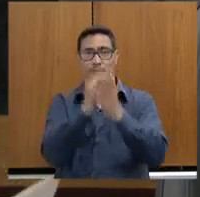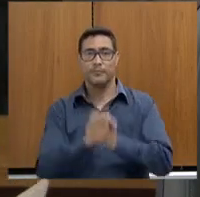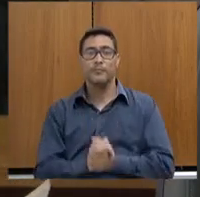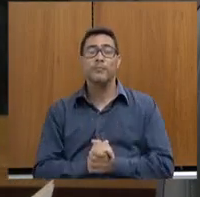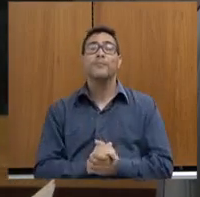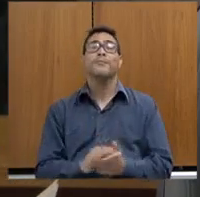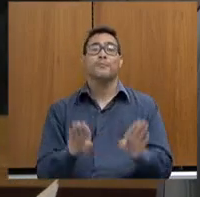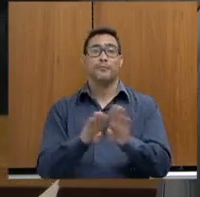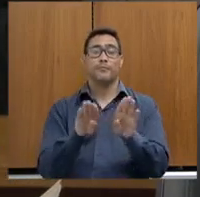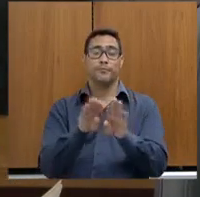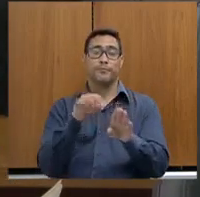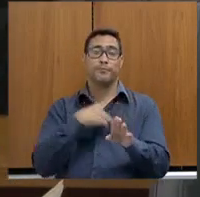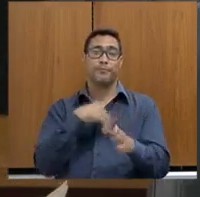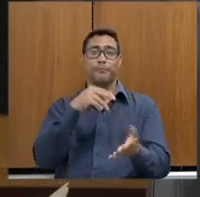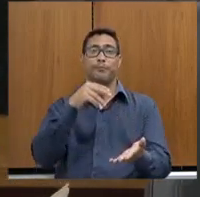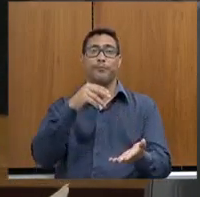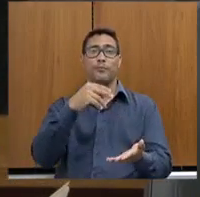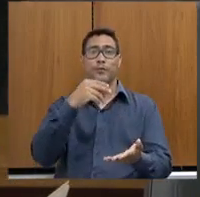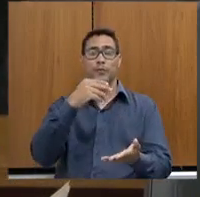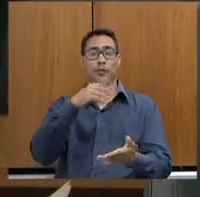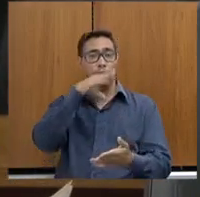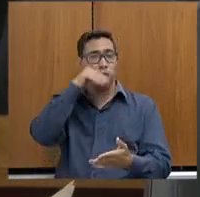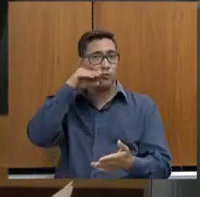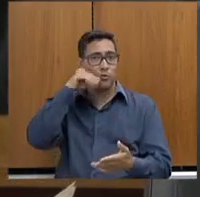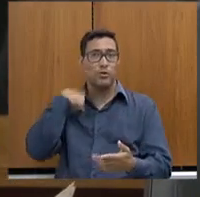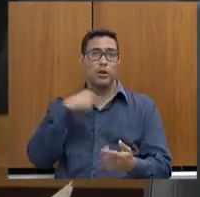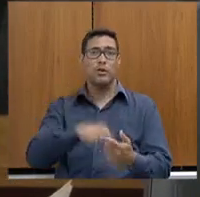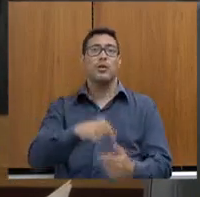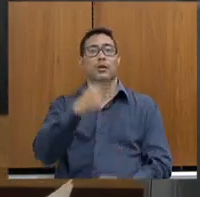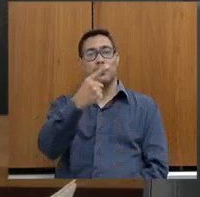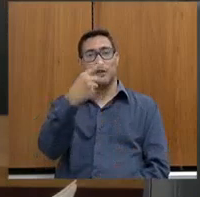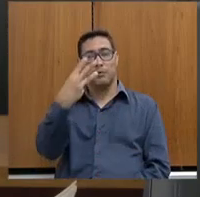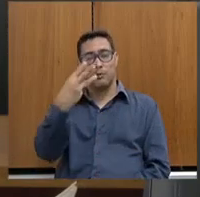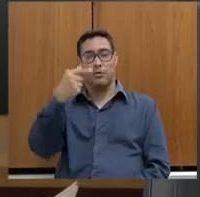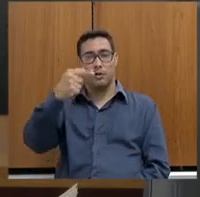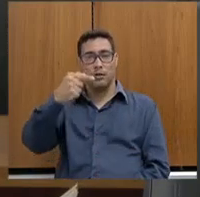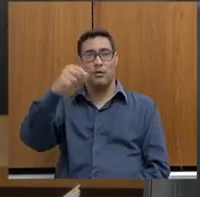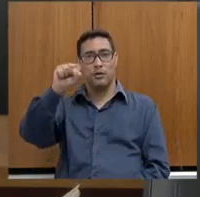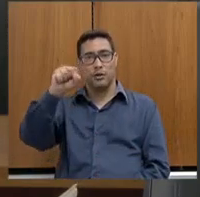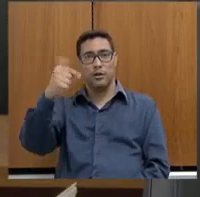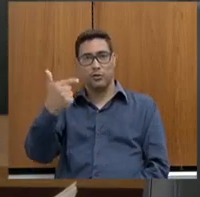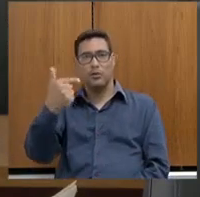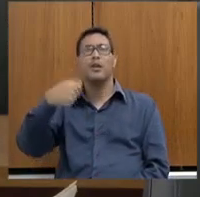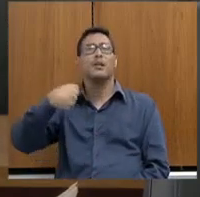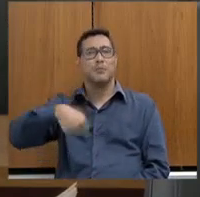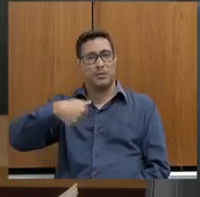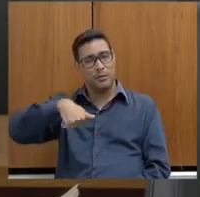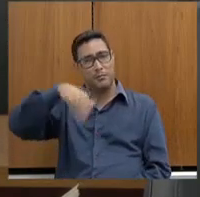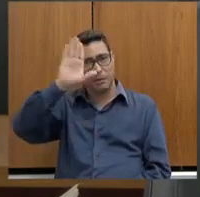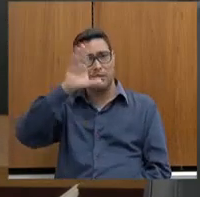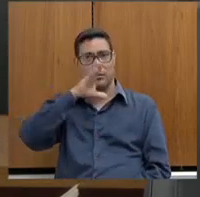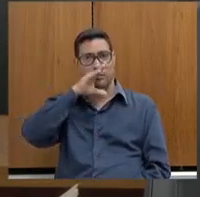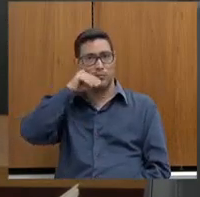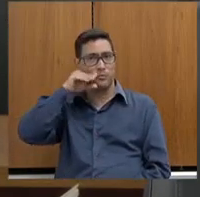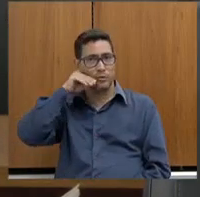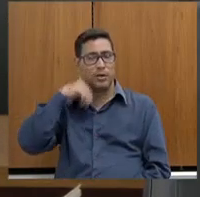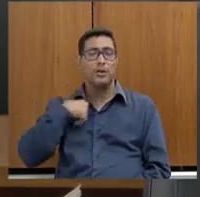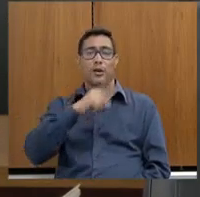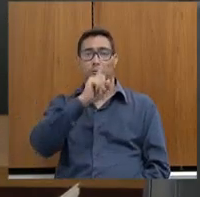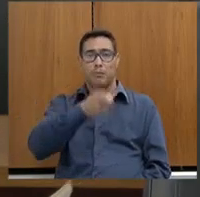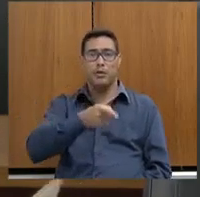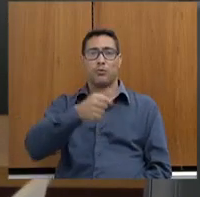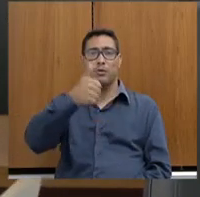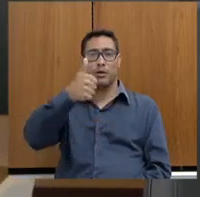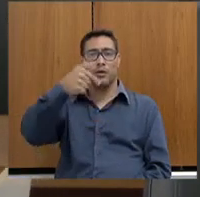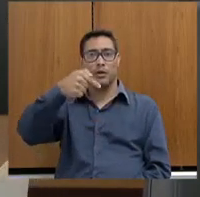efetivos da Polícia Penal, nós temos 13 mil hoje, 13.782, obviamente que a gente precisa de muitos servidores, são 1.174